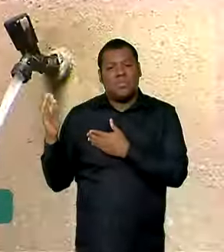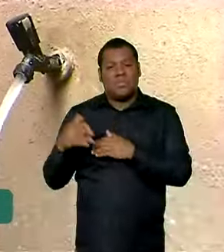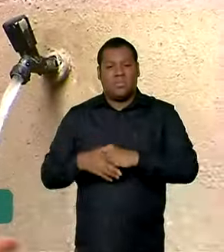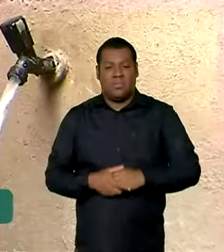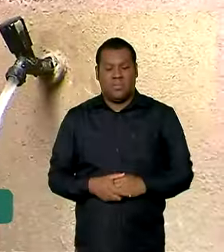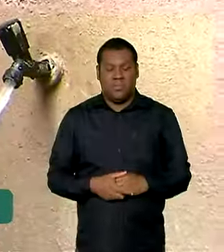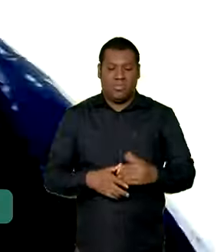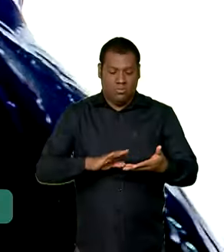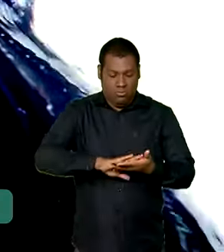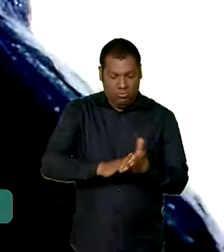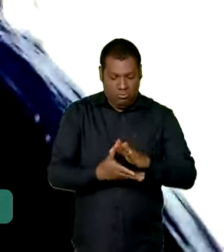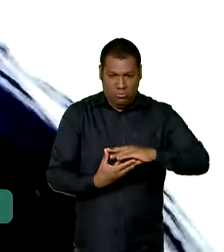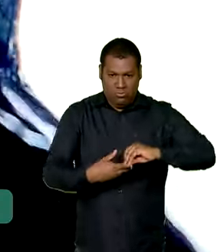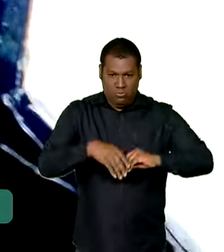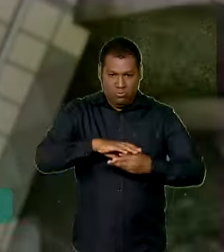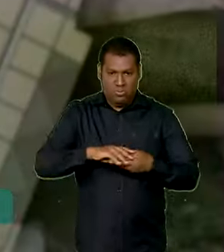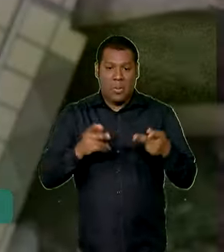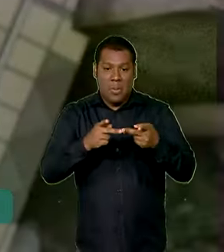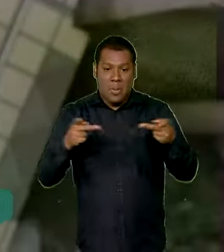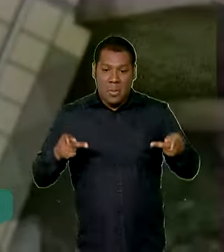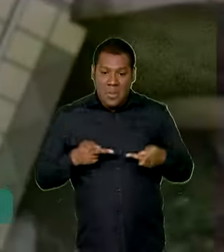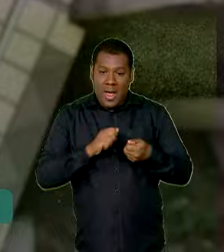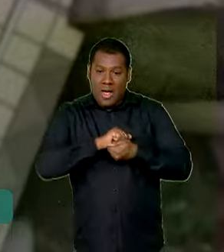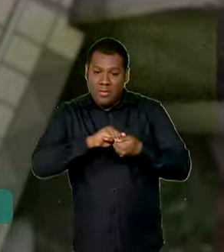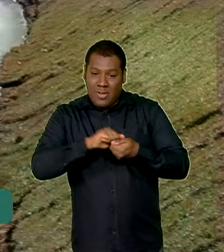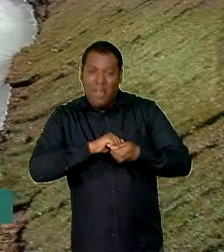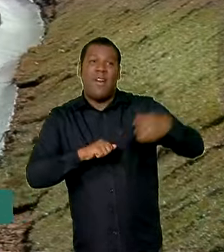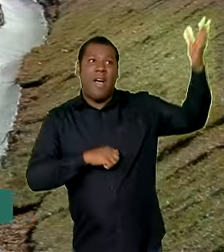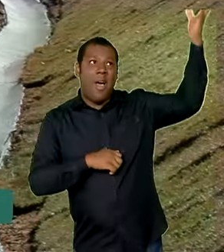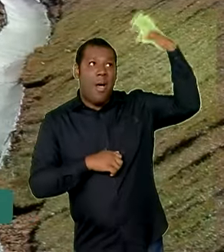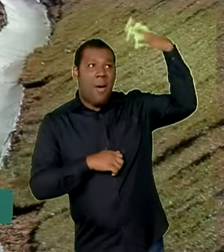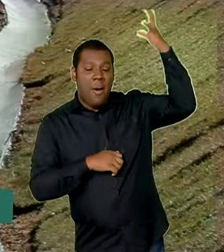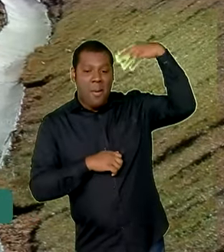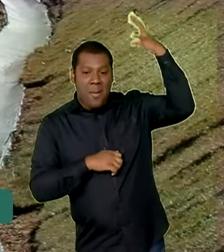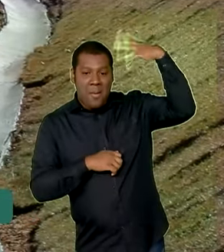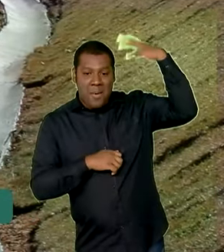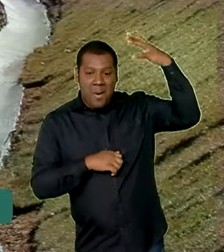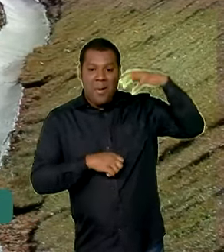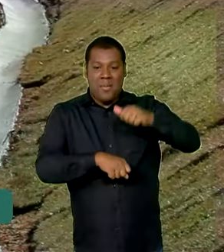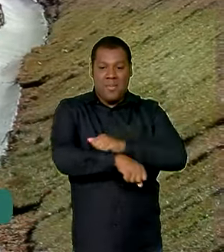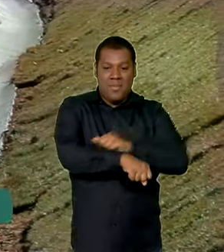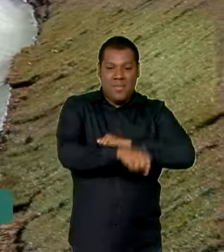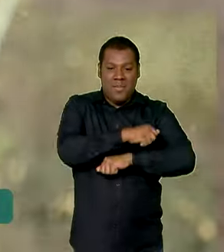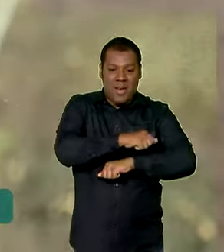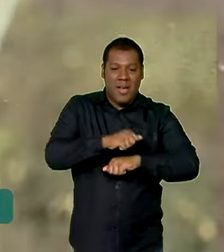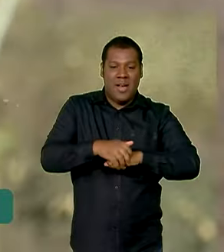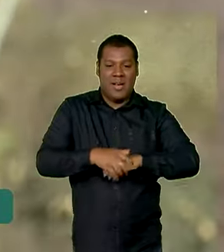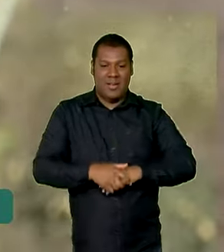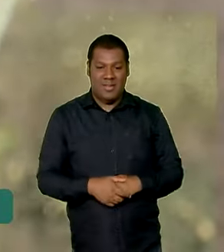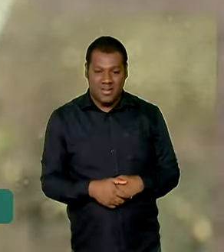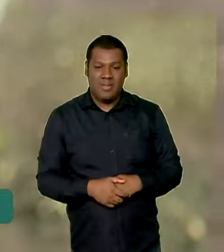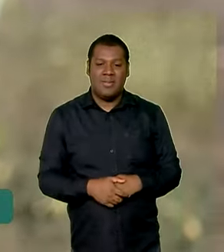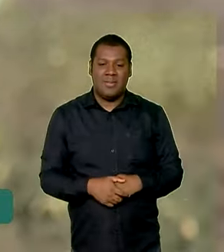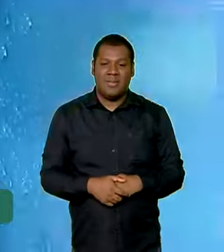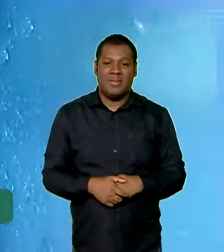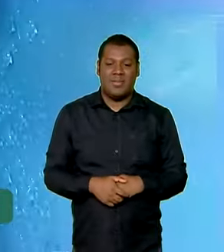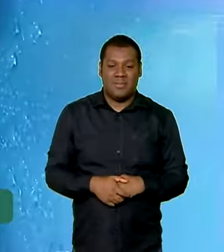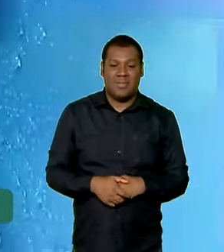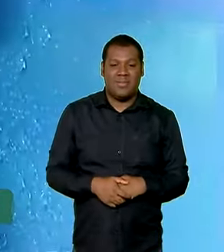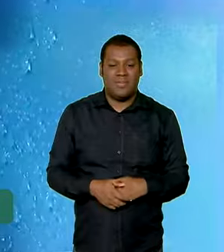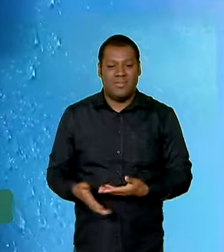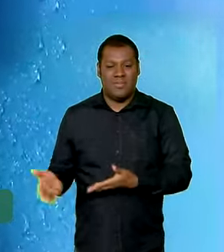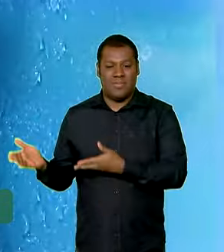Lavar as mãos, a louça, tomar banho. Promover o saneamento básico, irrigar a lavoura,